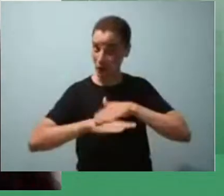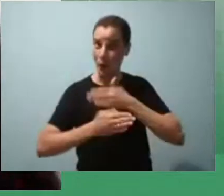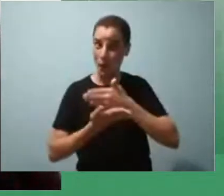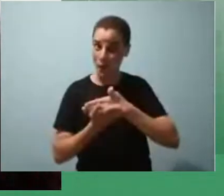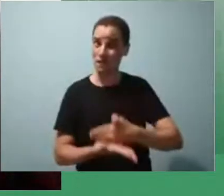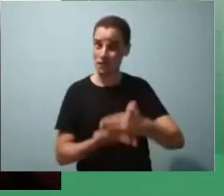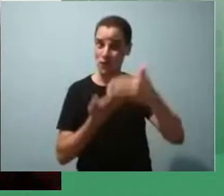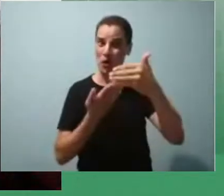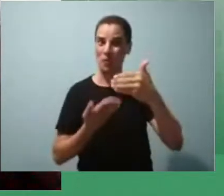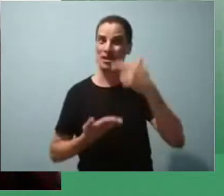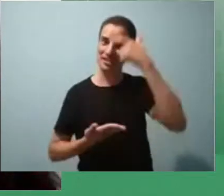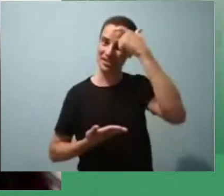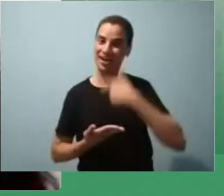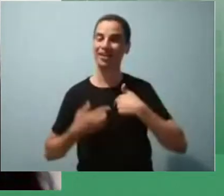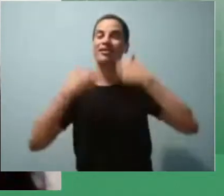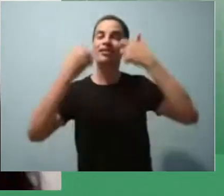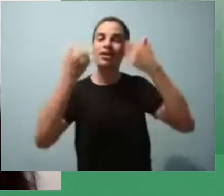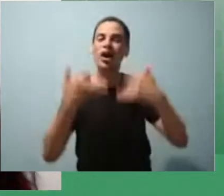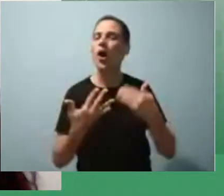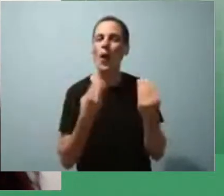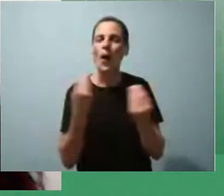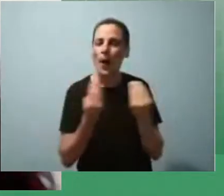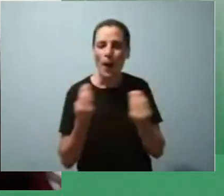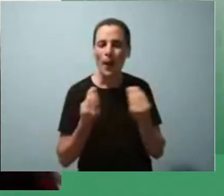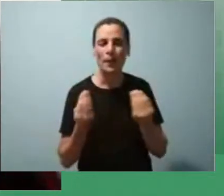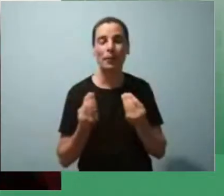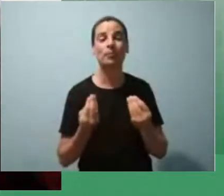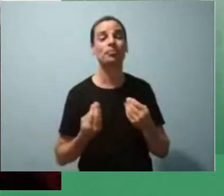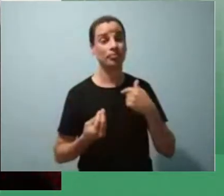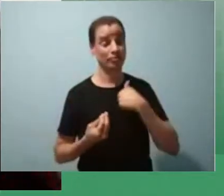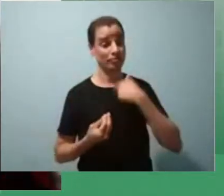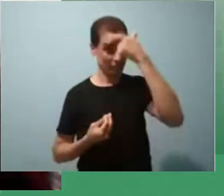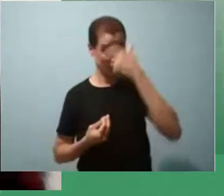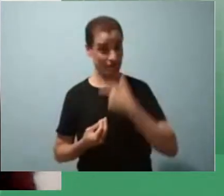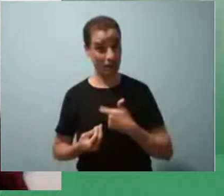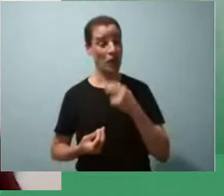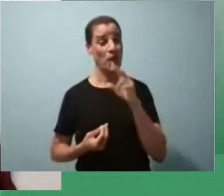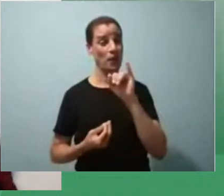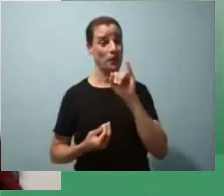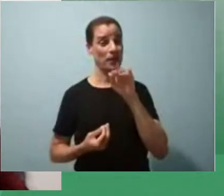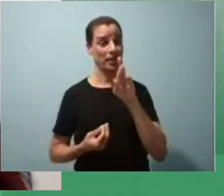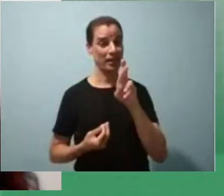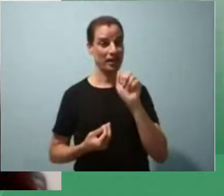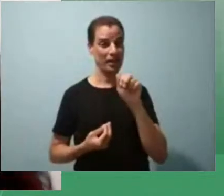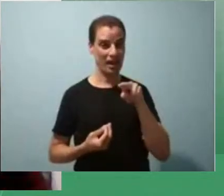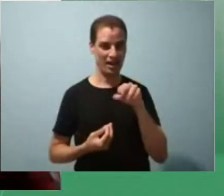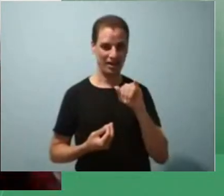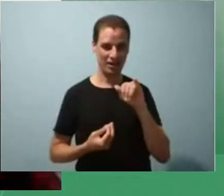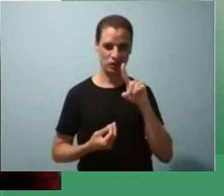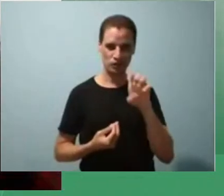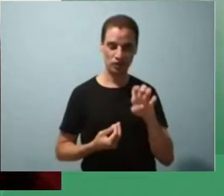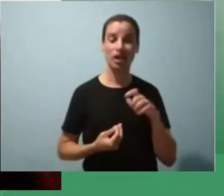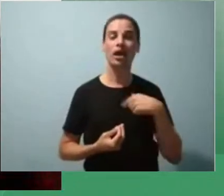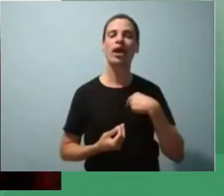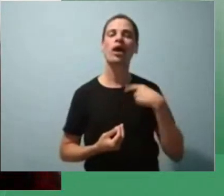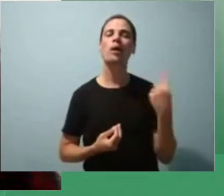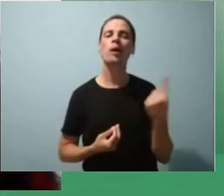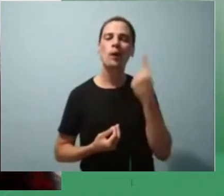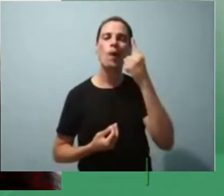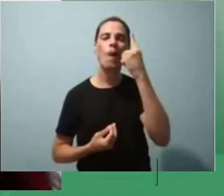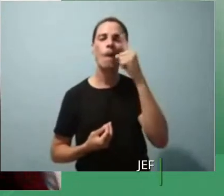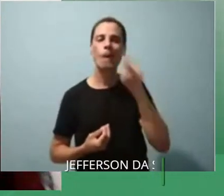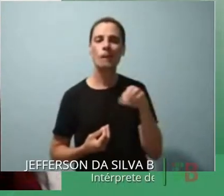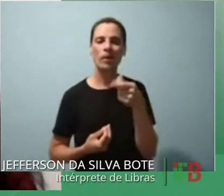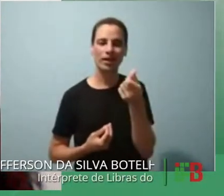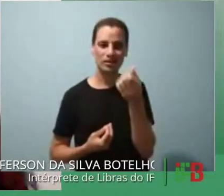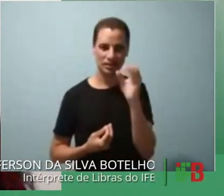me autodescrevendo. Então, como eu falei, eu sou Irã Nilde, eu tenho 1,60m,